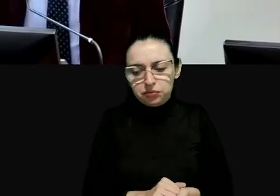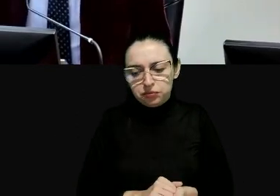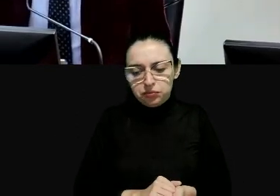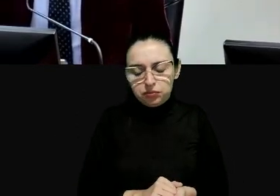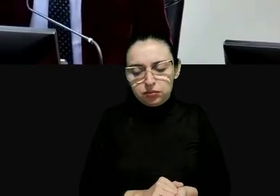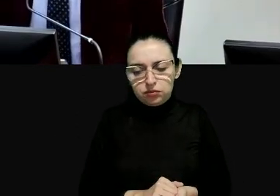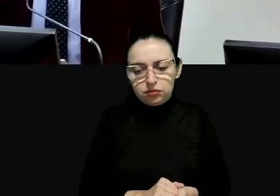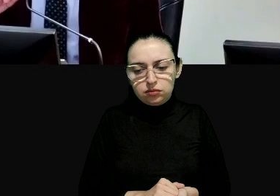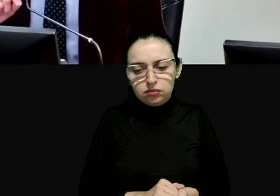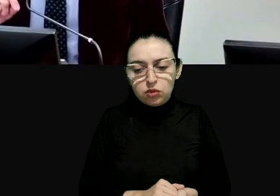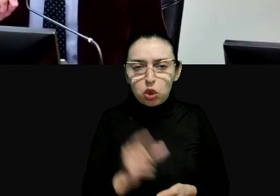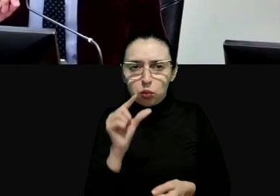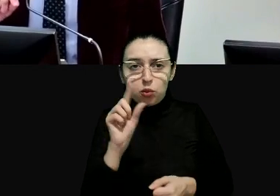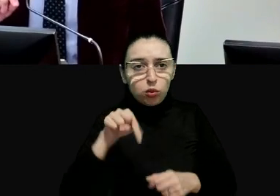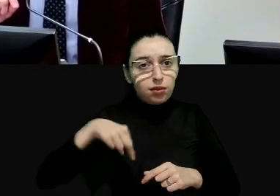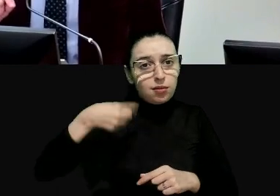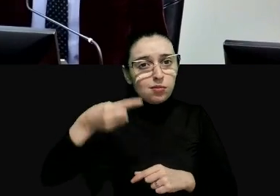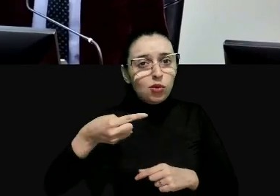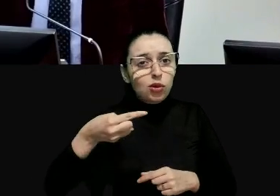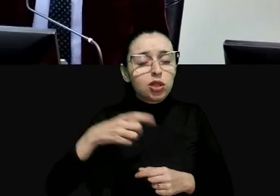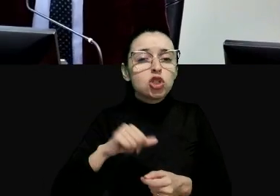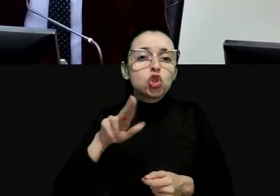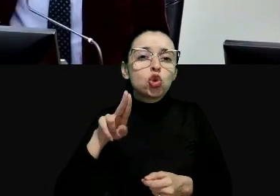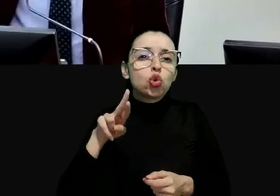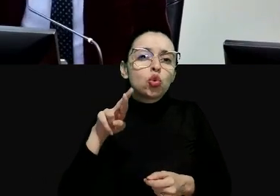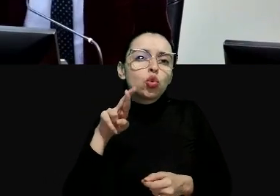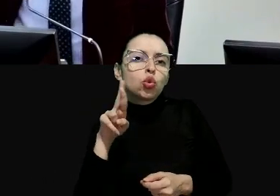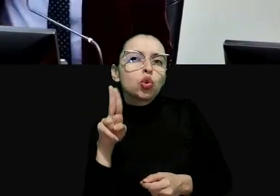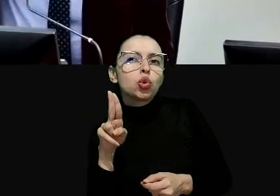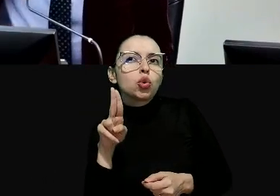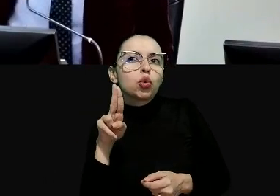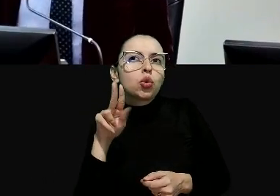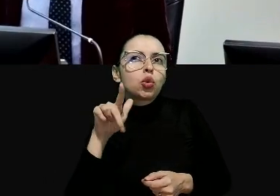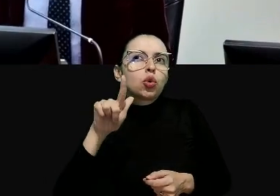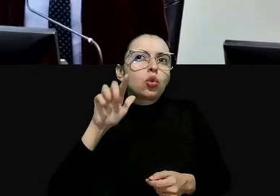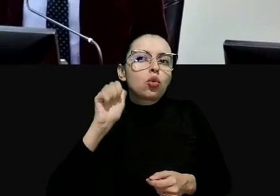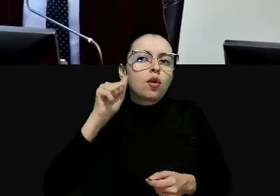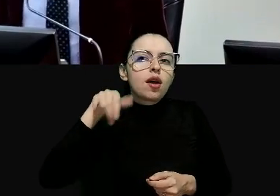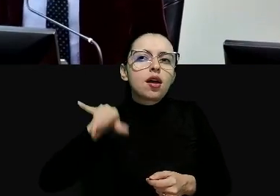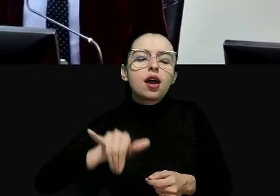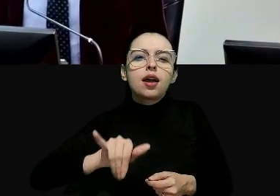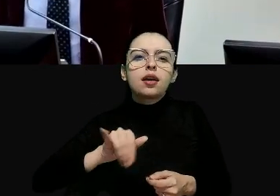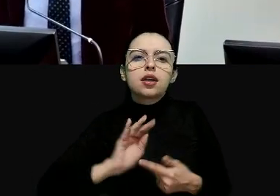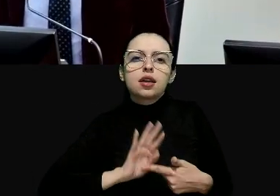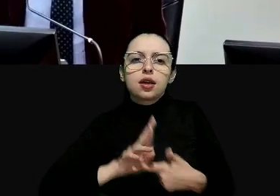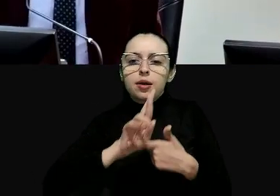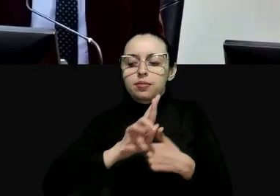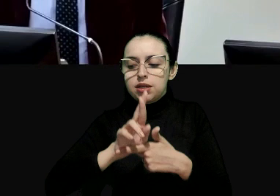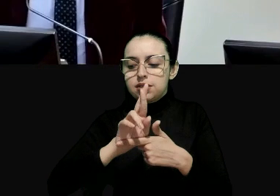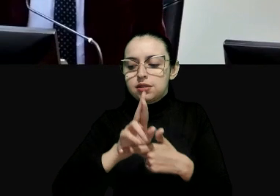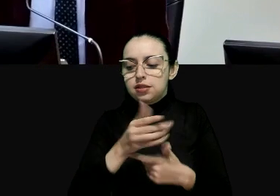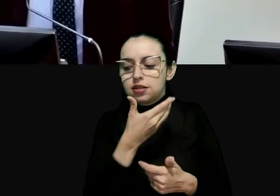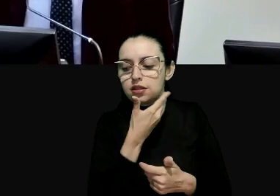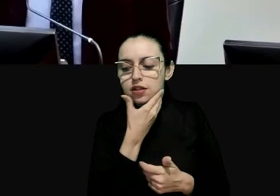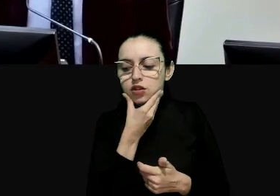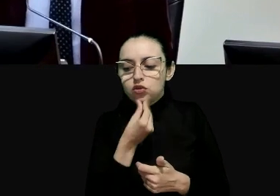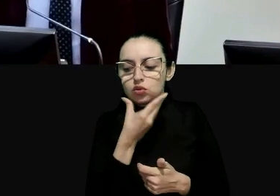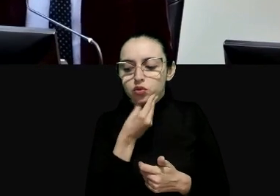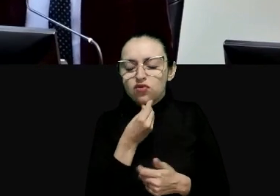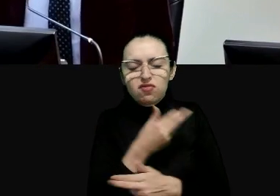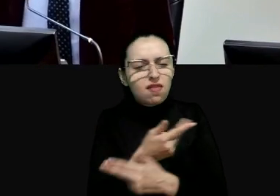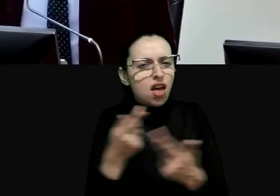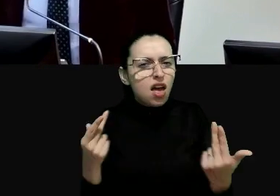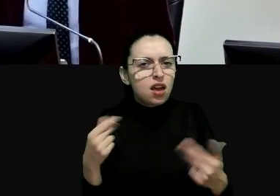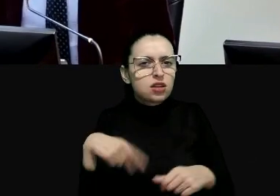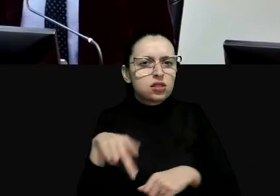e pouco depois o Uruguai manda este senhor a corte americana e todos os outros estados